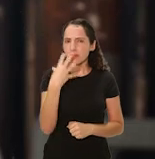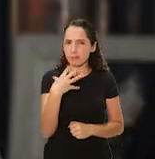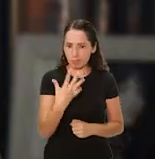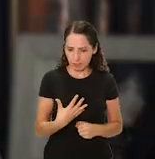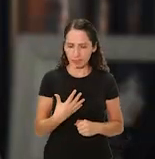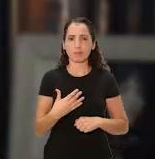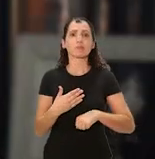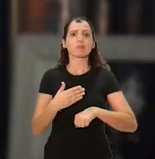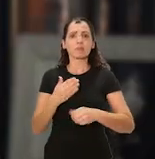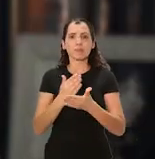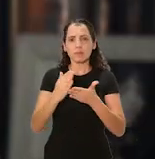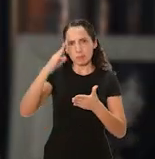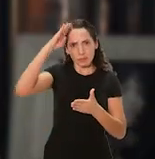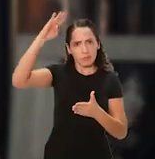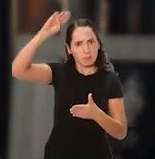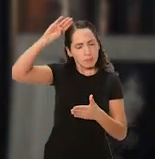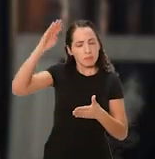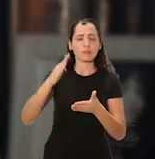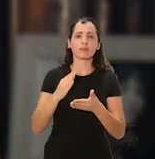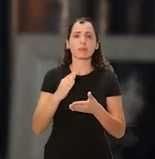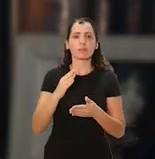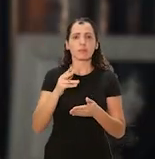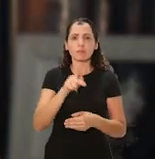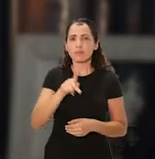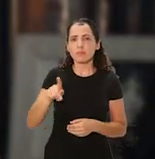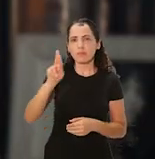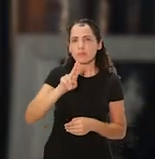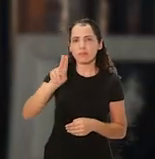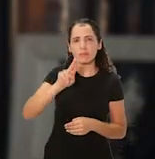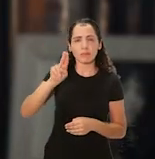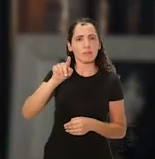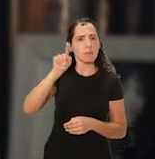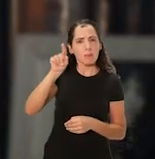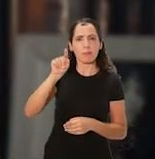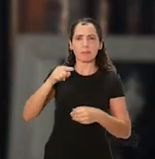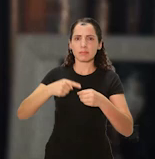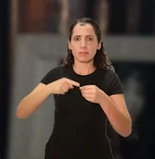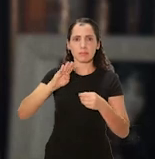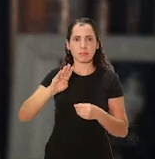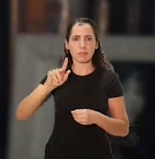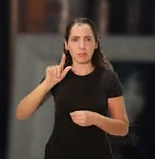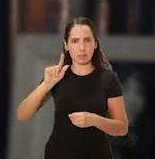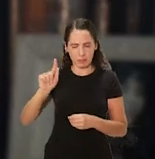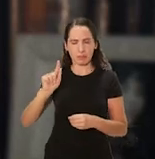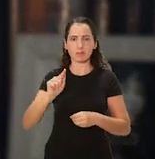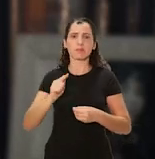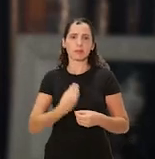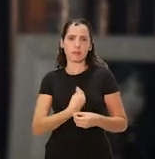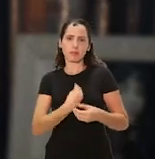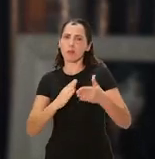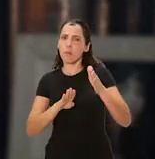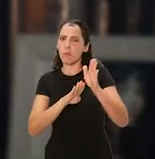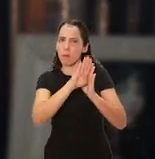apaixonado. Com promissora carreira acadêmica, como professor universitário, lá em Belo Horizonte, Roque deu uma guinada em sua